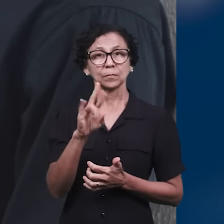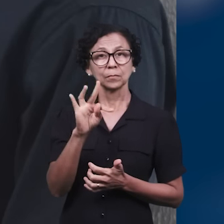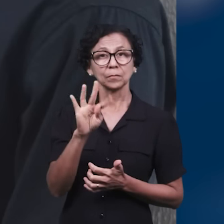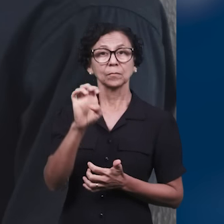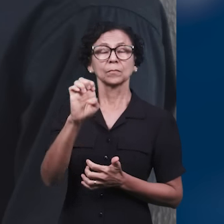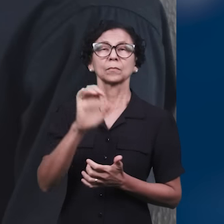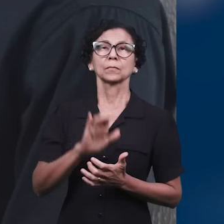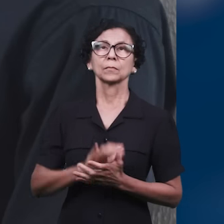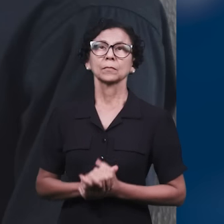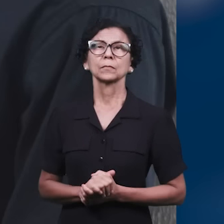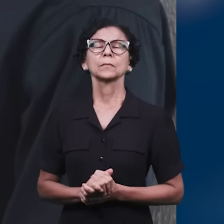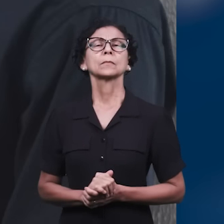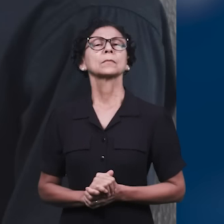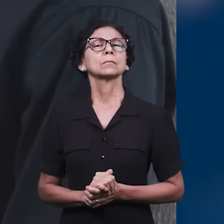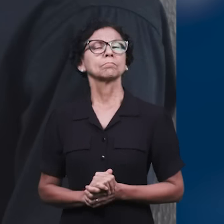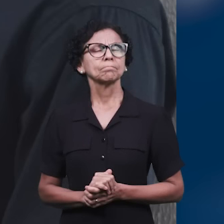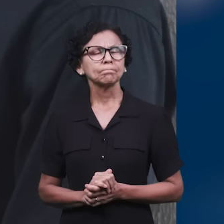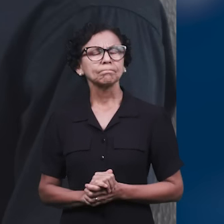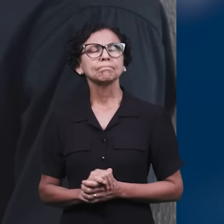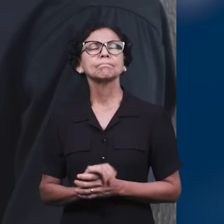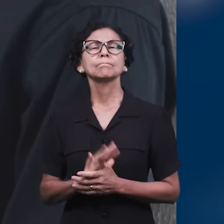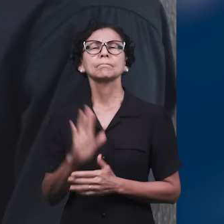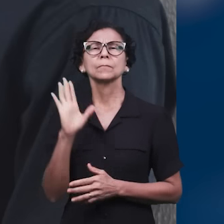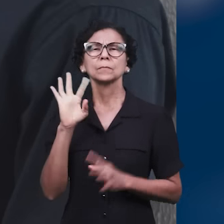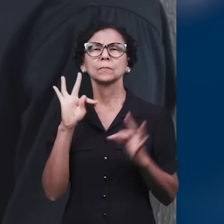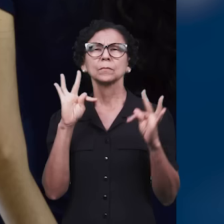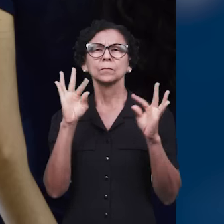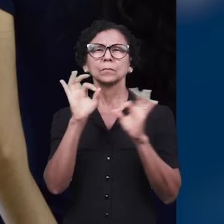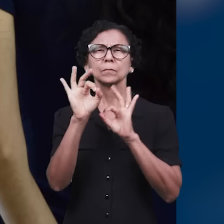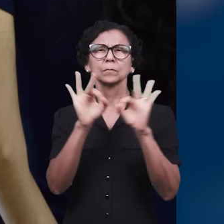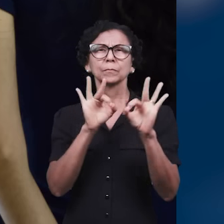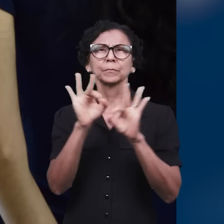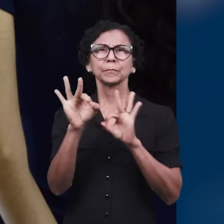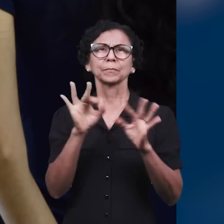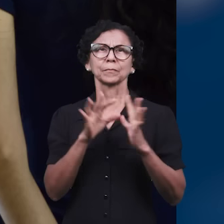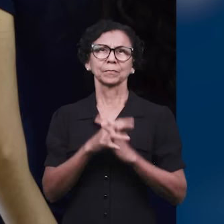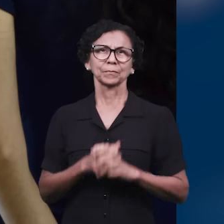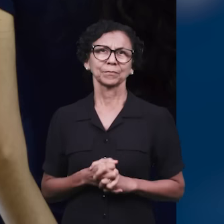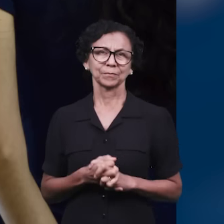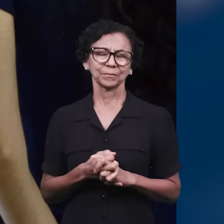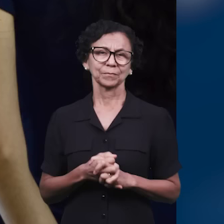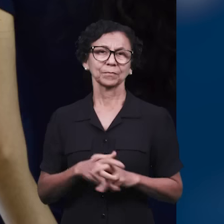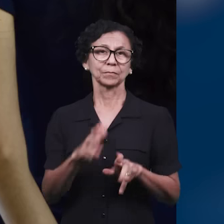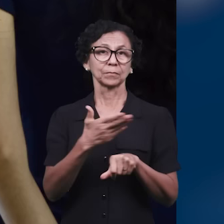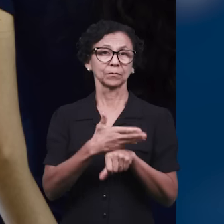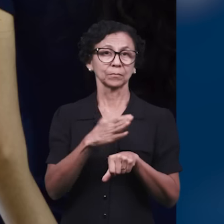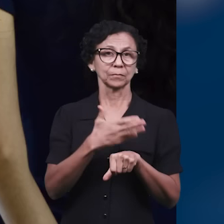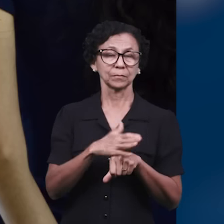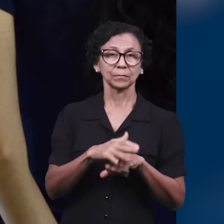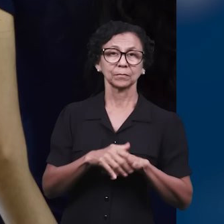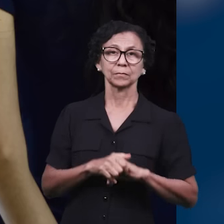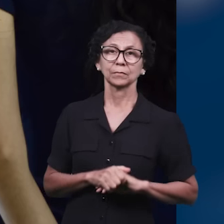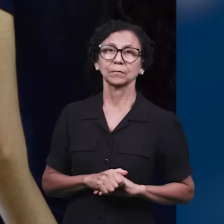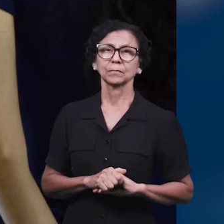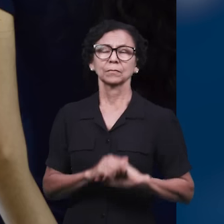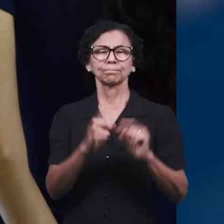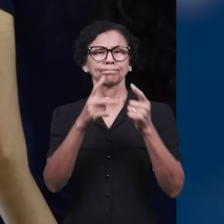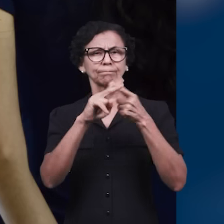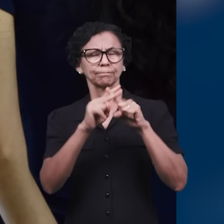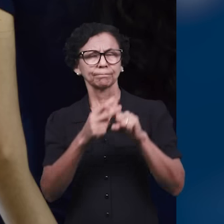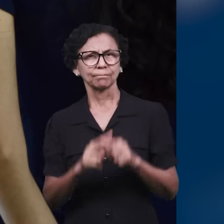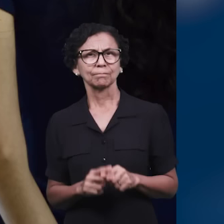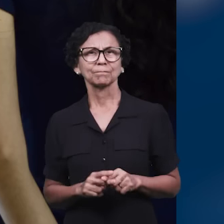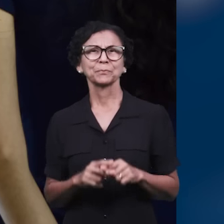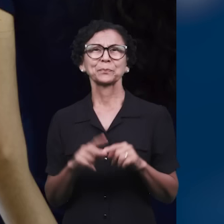de louvor das igrejas o material deste louvor para preparo antecipado dos irmãos. No ensaio, os naipes se dividiram para os ajustes